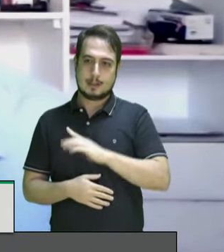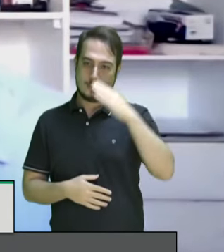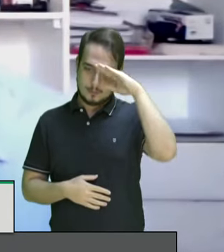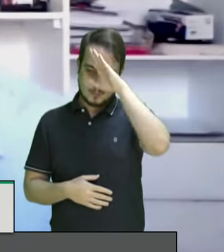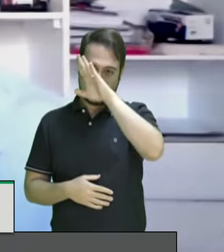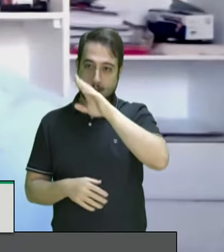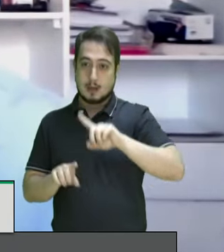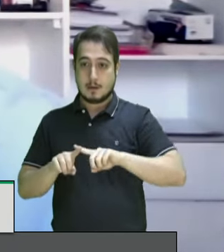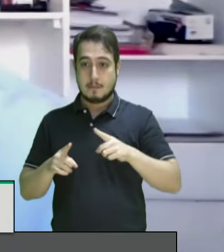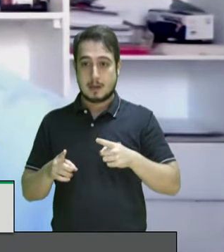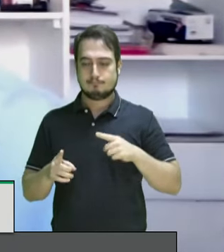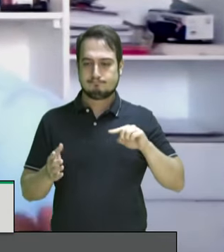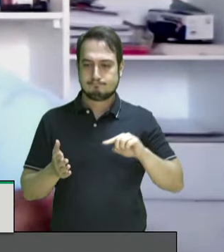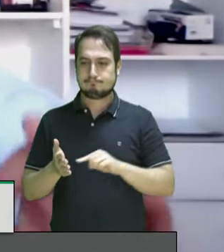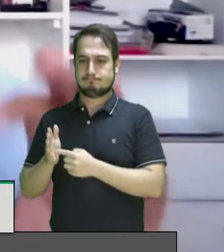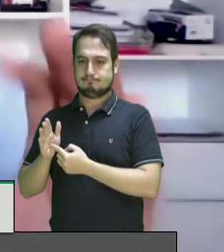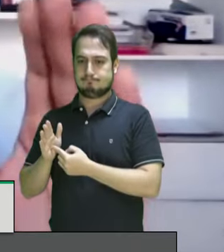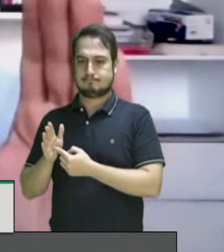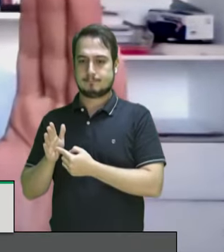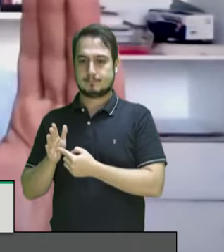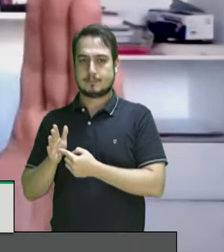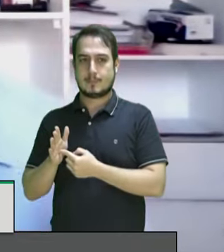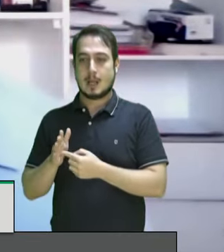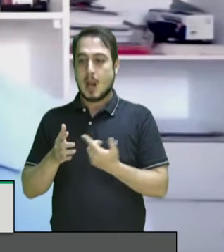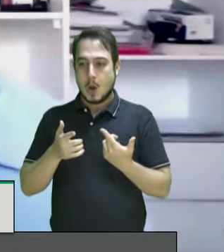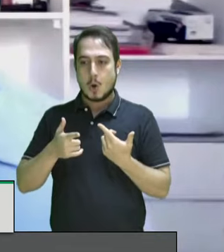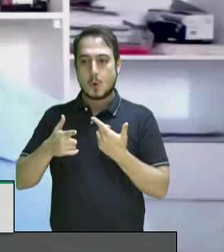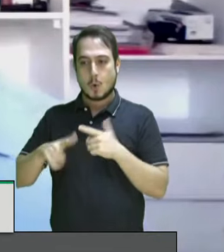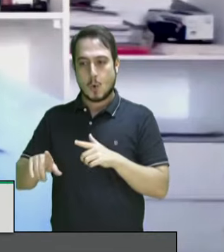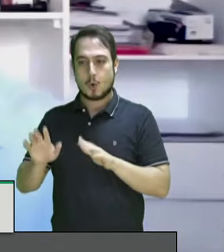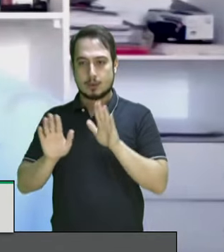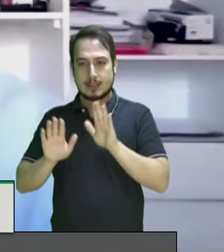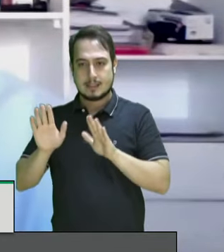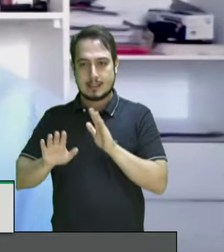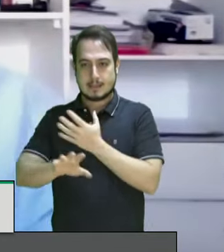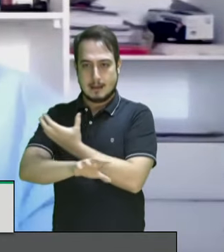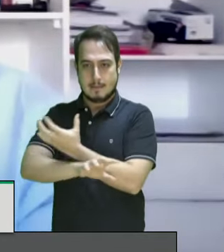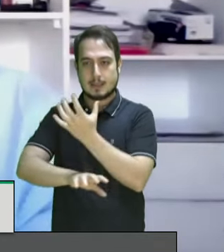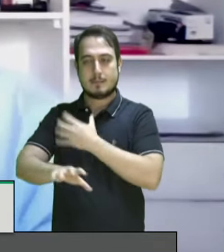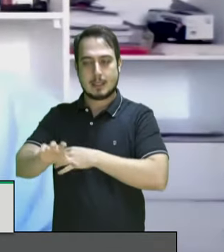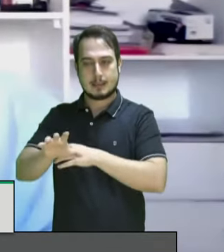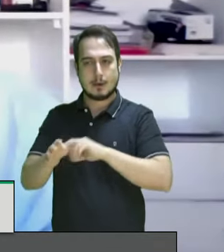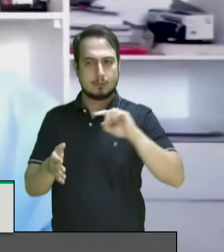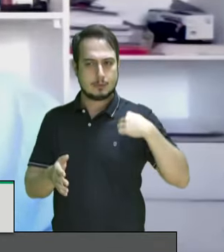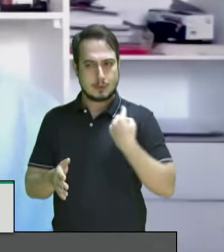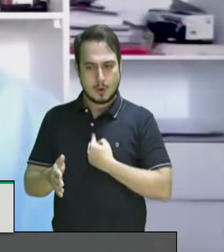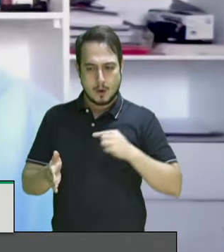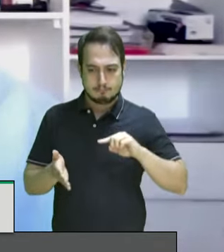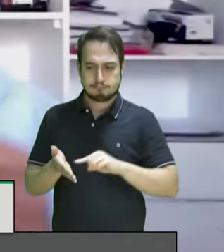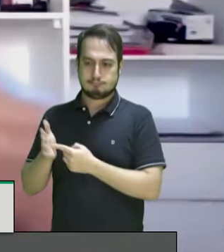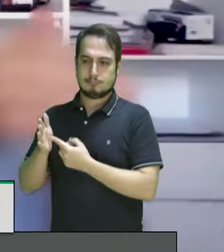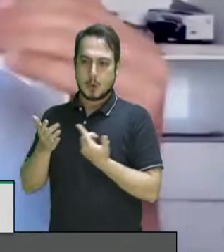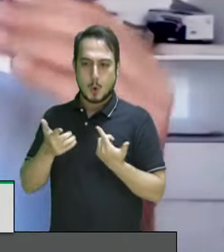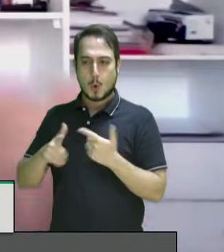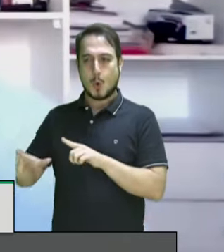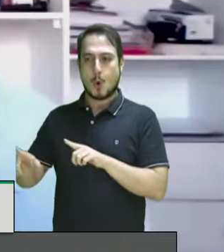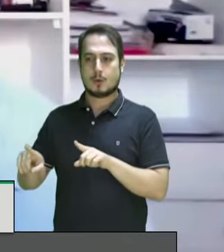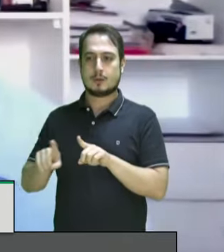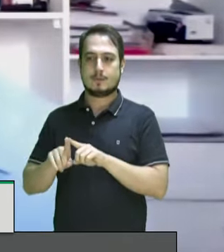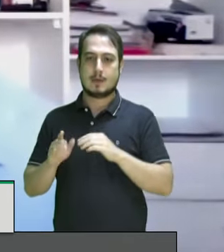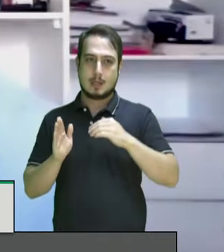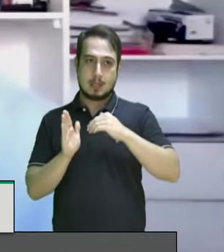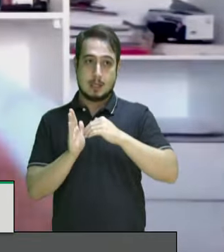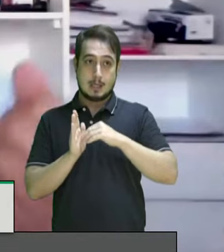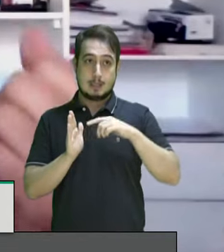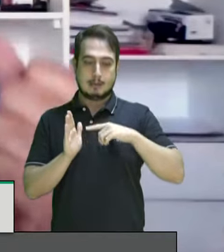Mais uma vez, denunciar o licenciamento ambiental, decisão tomada esta semana, que ainda vai para o Senado, ainda temos